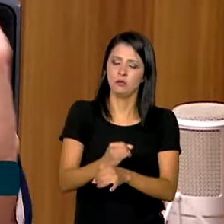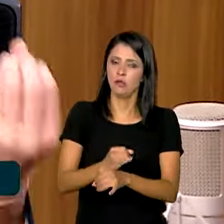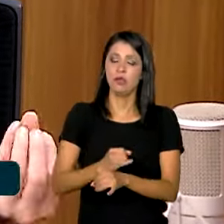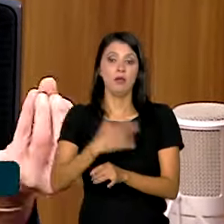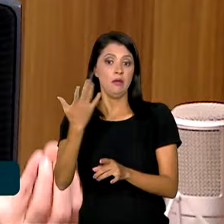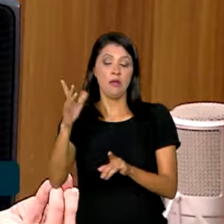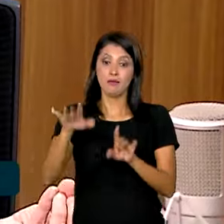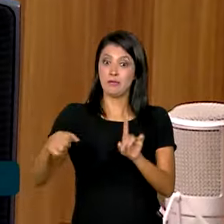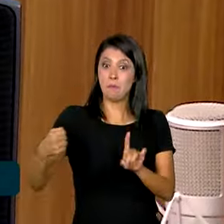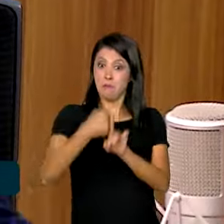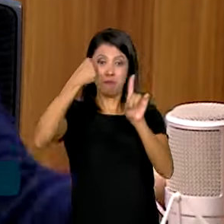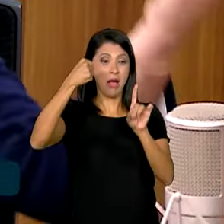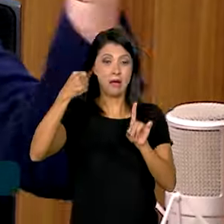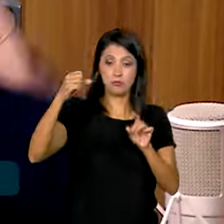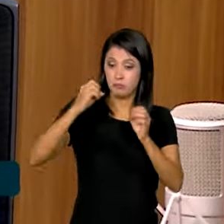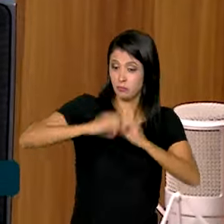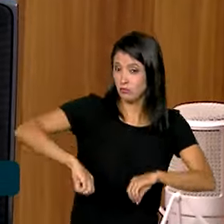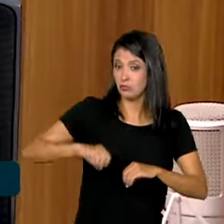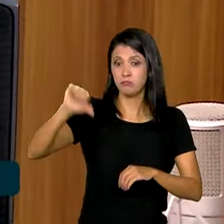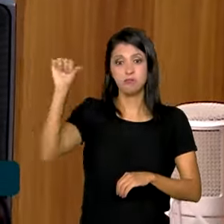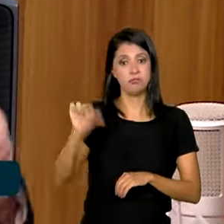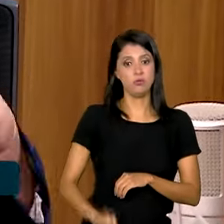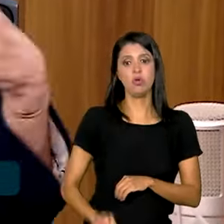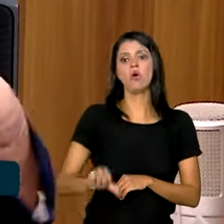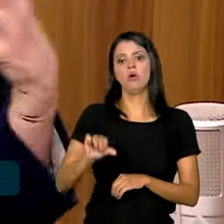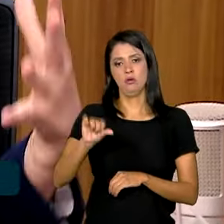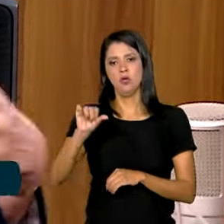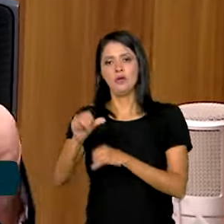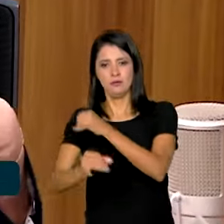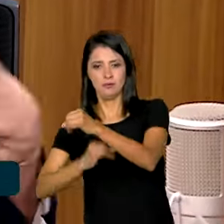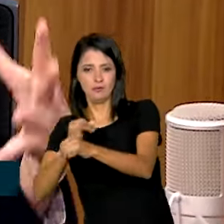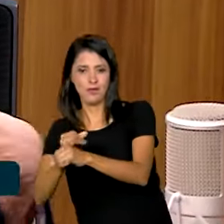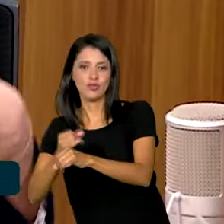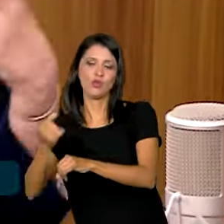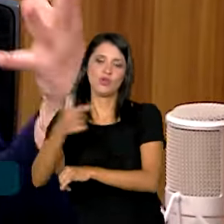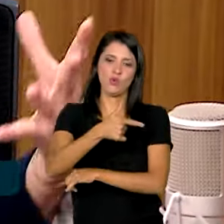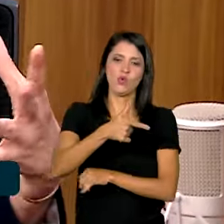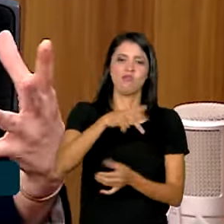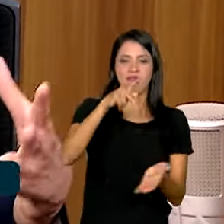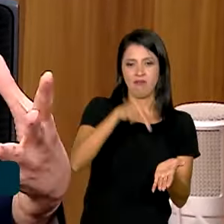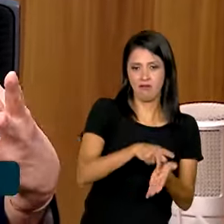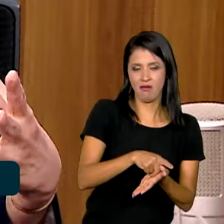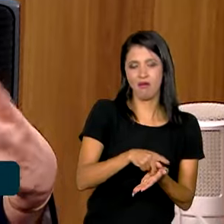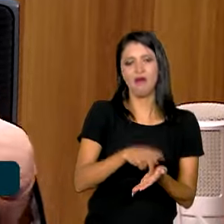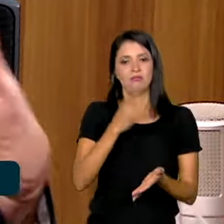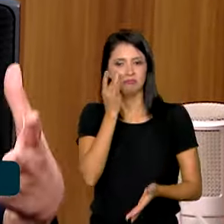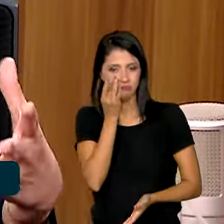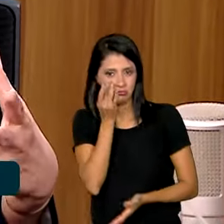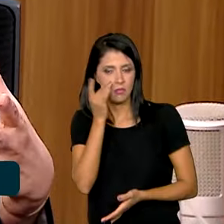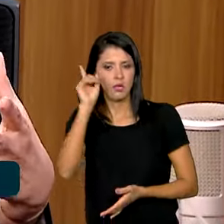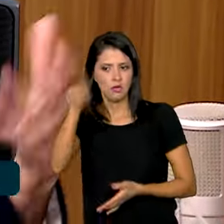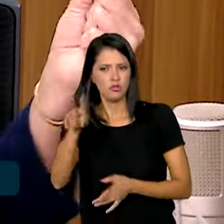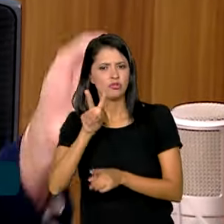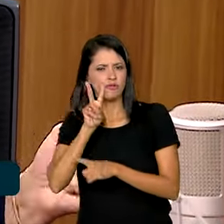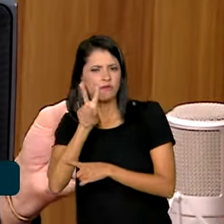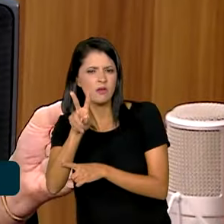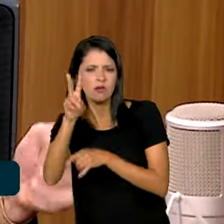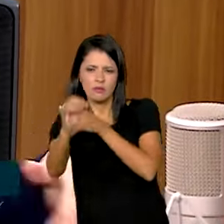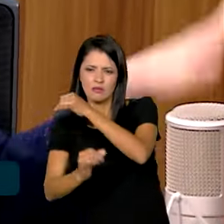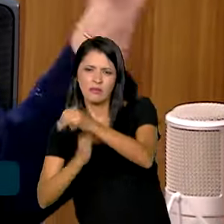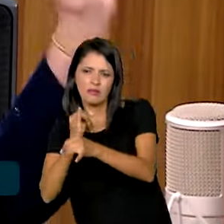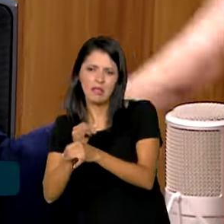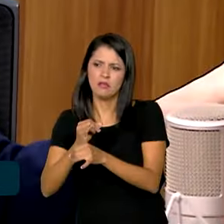maiores na vida das pessoas que na vida real. A gente, às vezes, vê muitos casos muito graves desse tipo de atitude na internet sendo